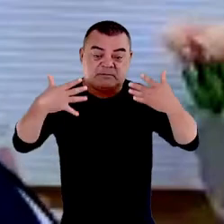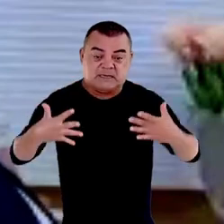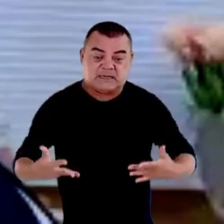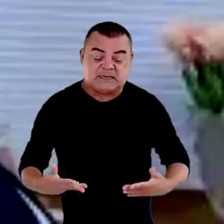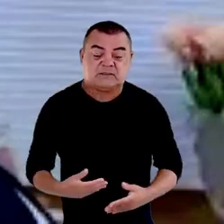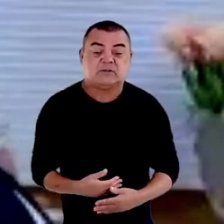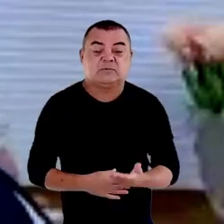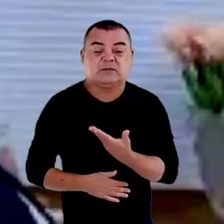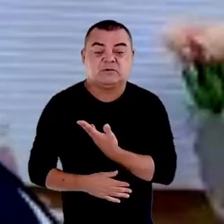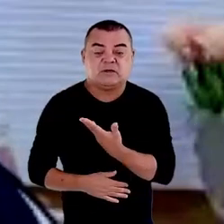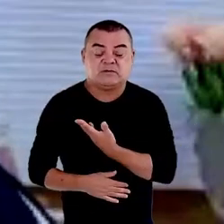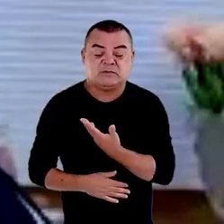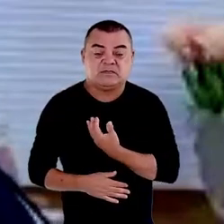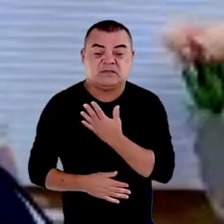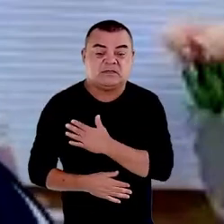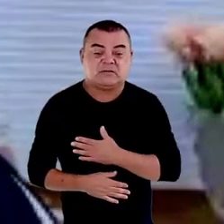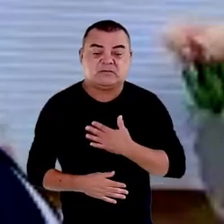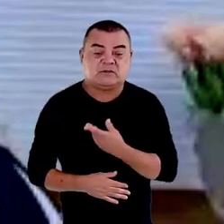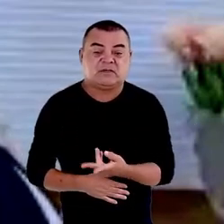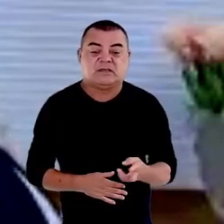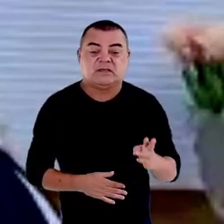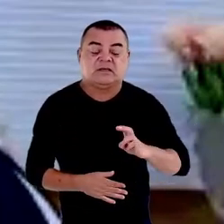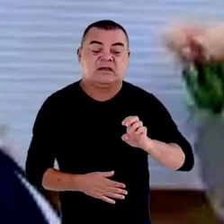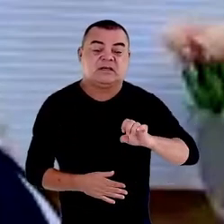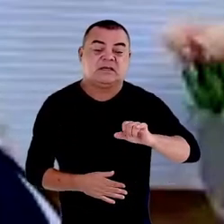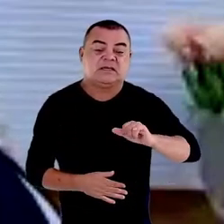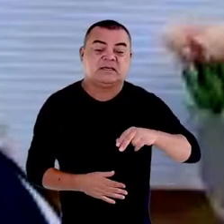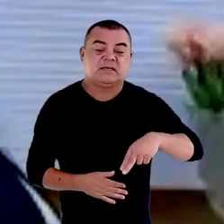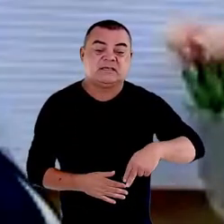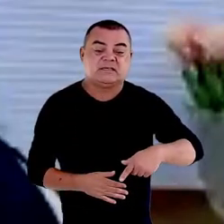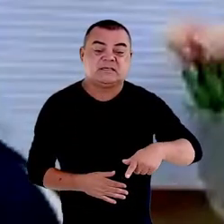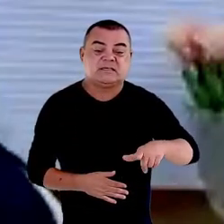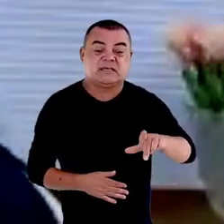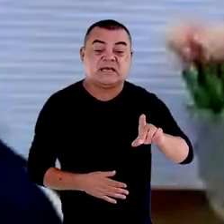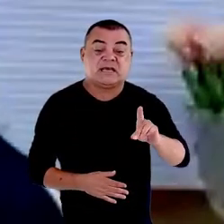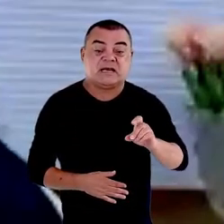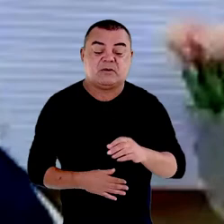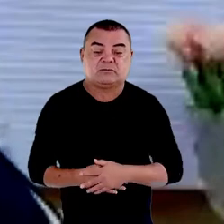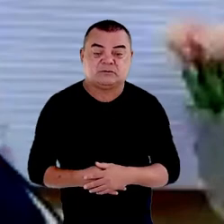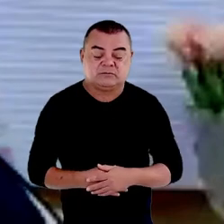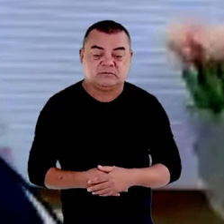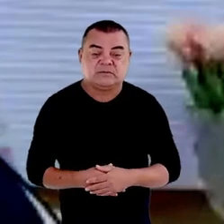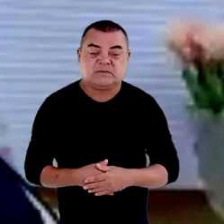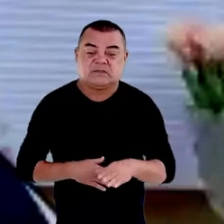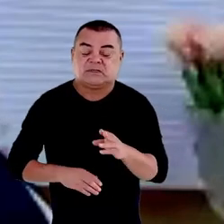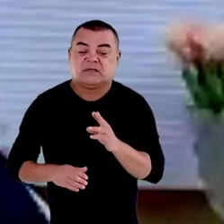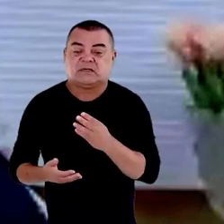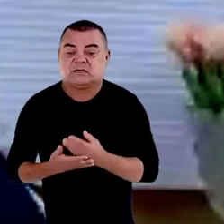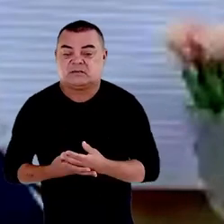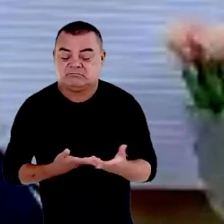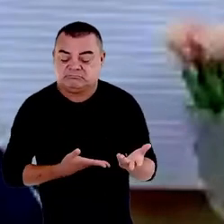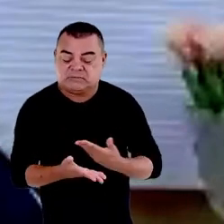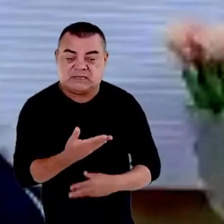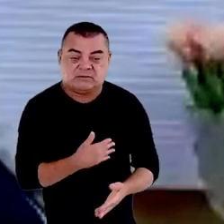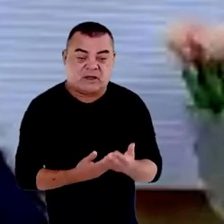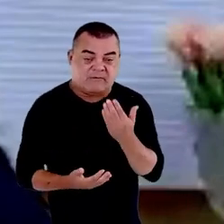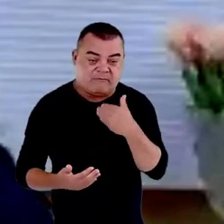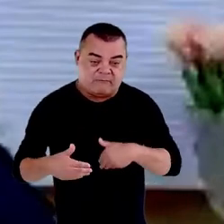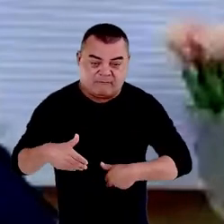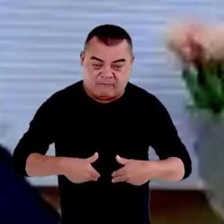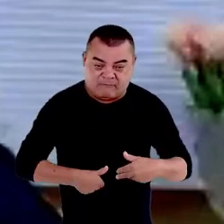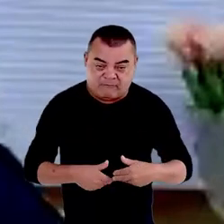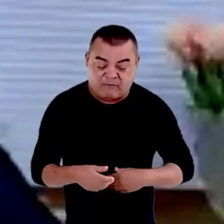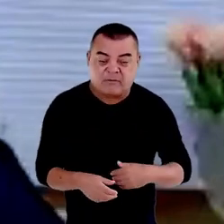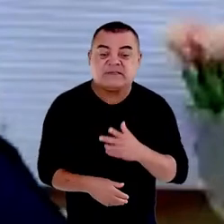colega querido Rinaldo ao trato da fome ao trato da sede ao